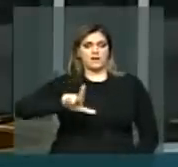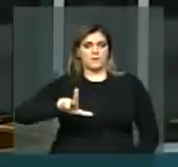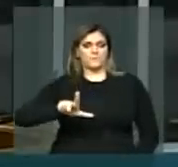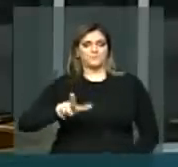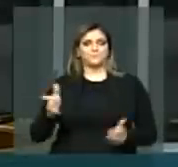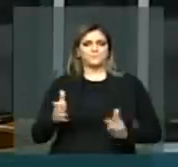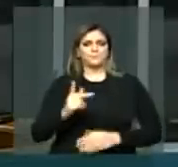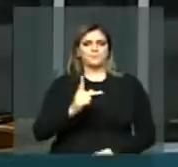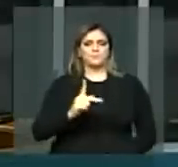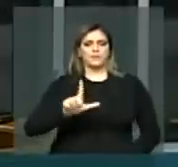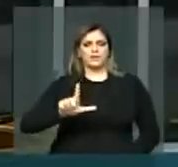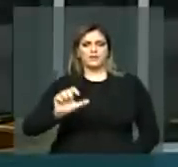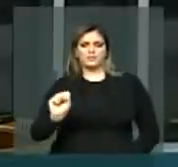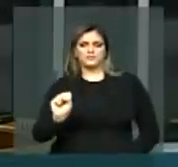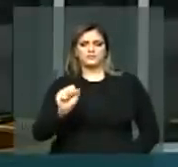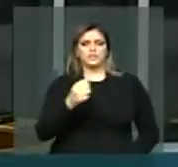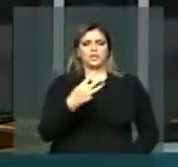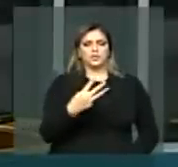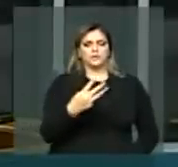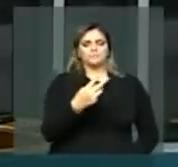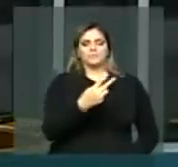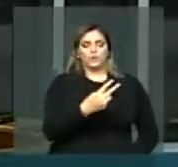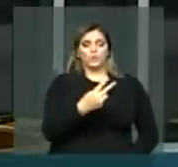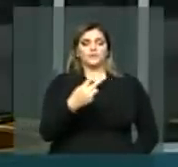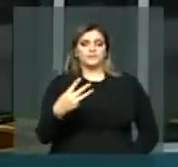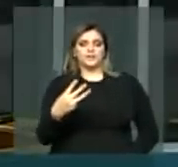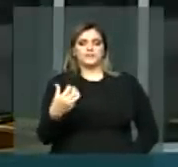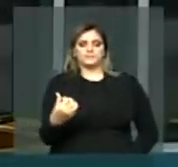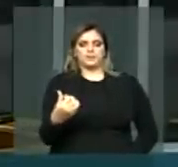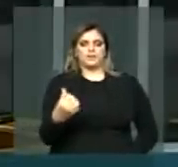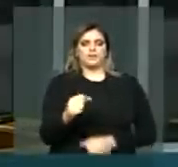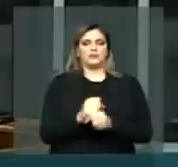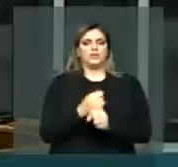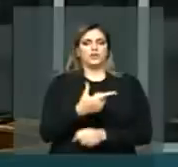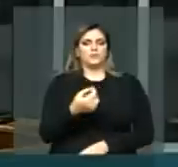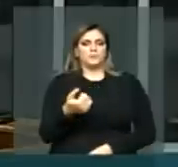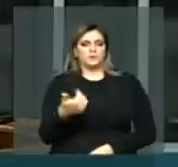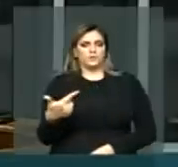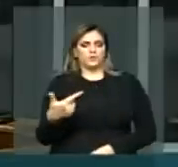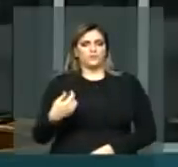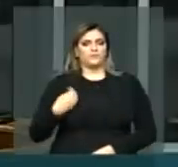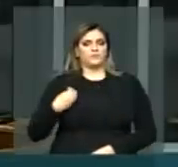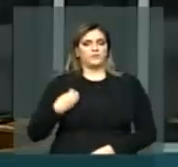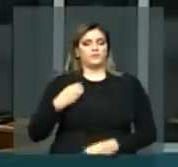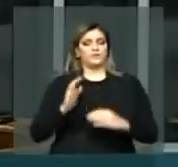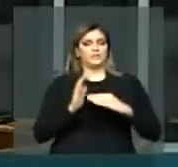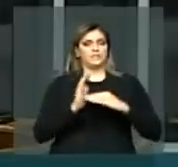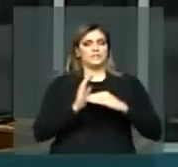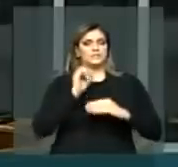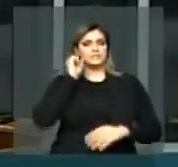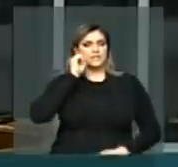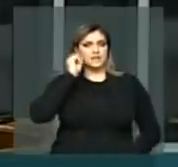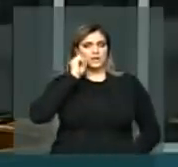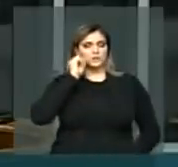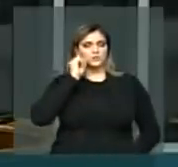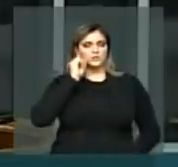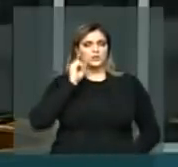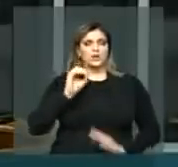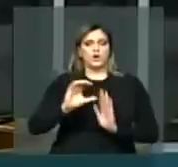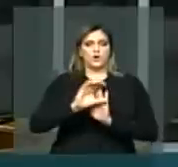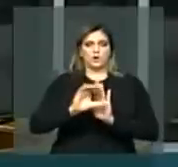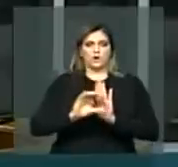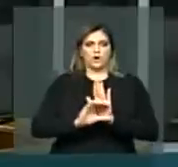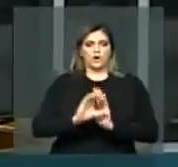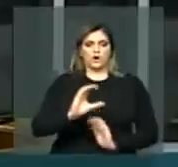PLS 236 de 2012, tramita no Senado Federal. O Código